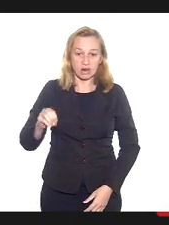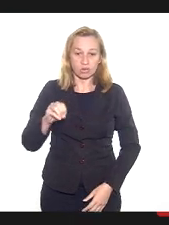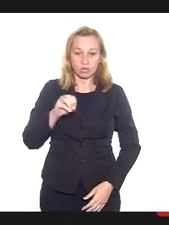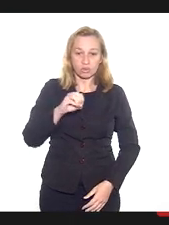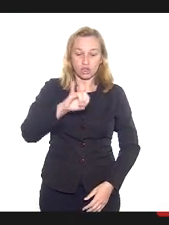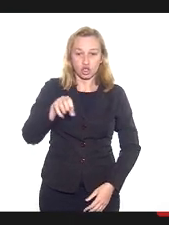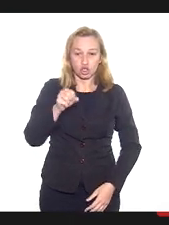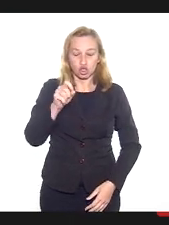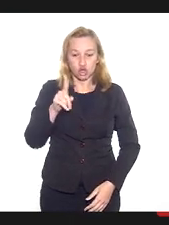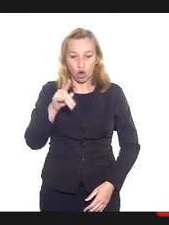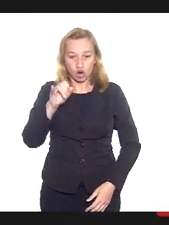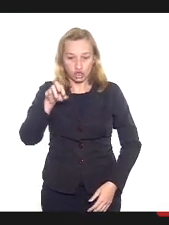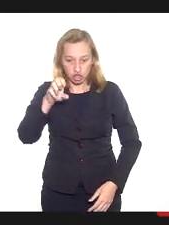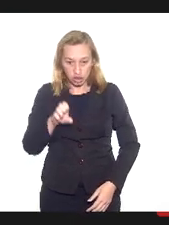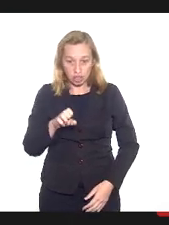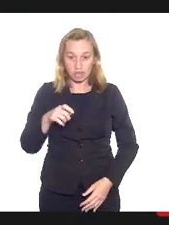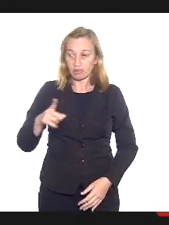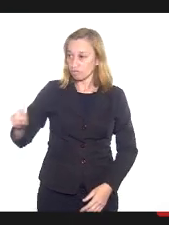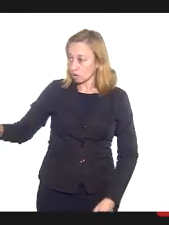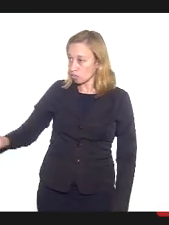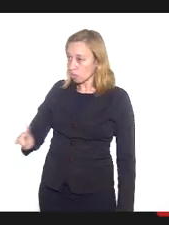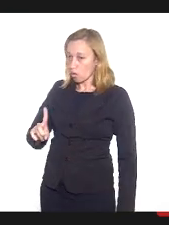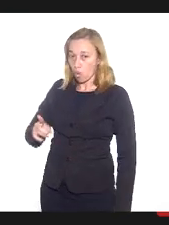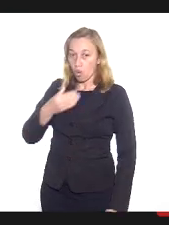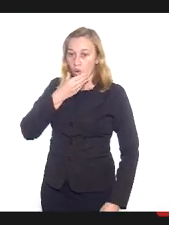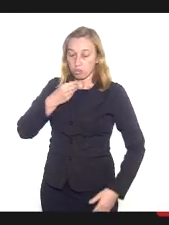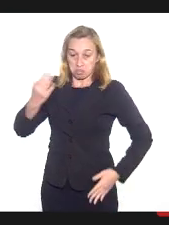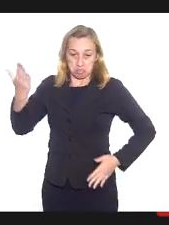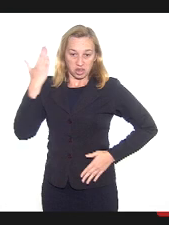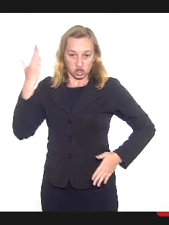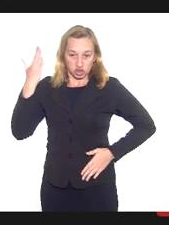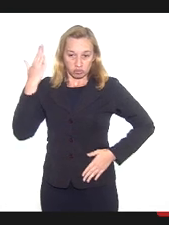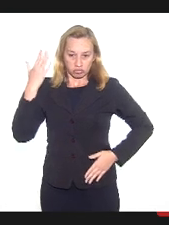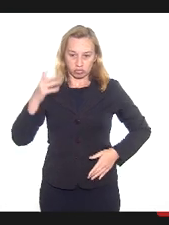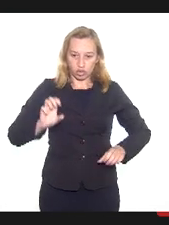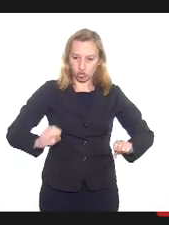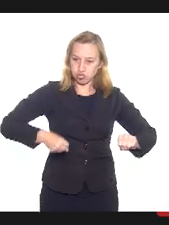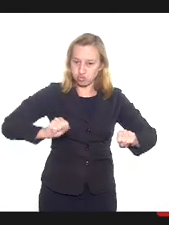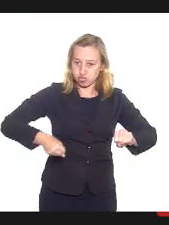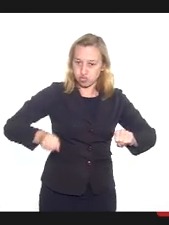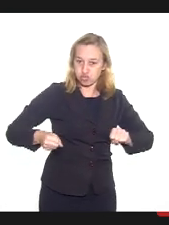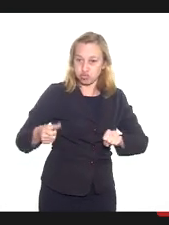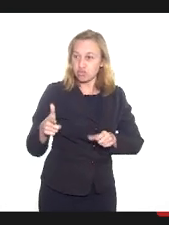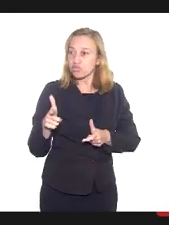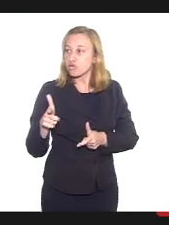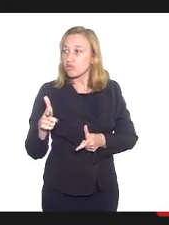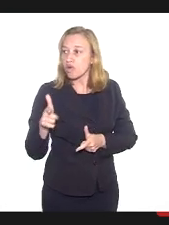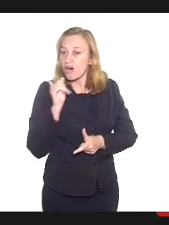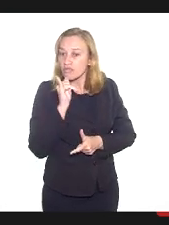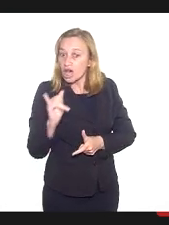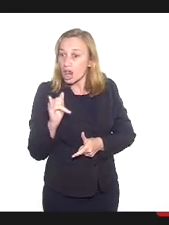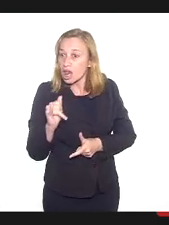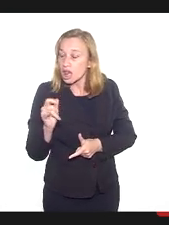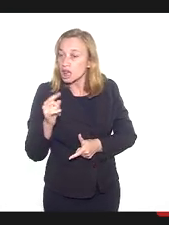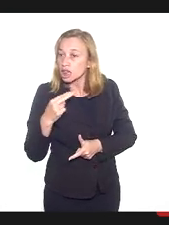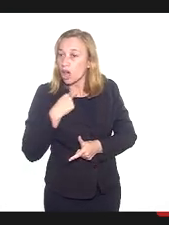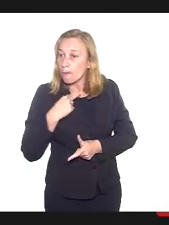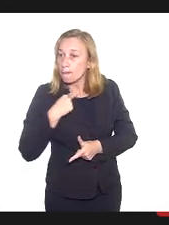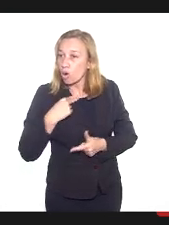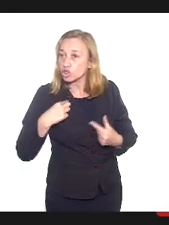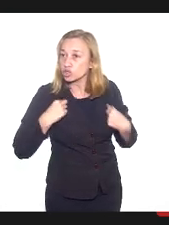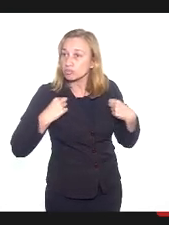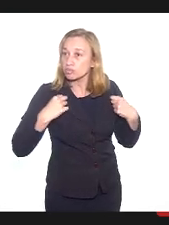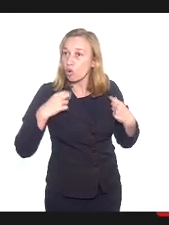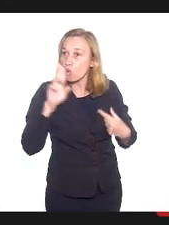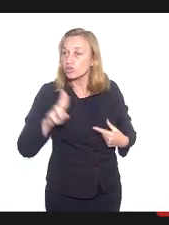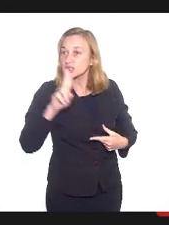porque vem o rapaz do tráfico na motocicleta avisar a pessoa que não o faça mais, porque